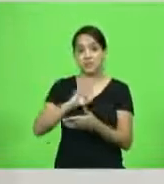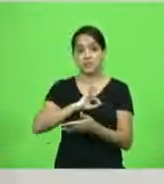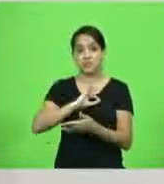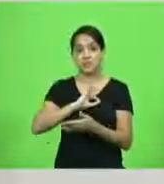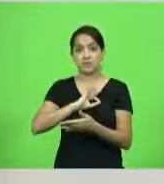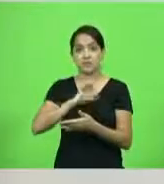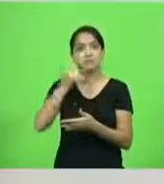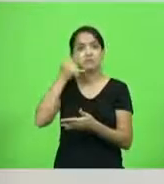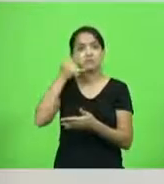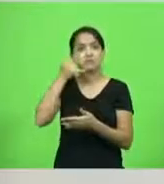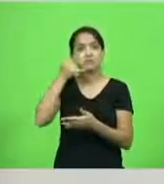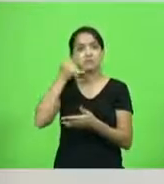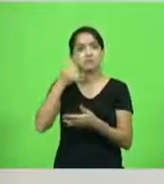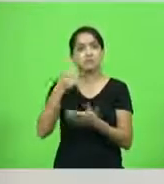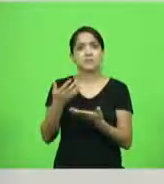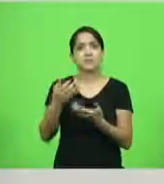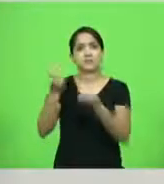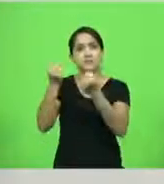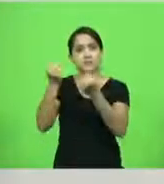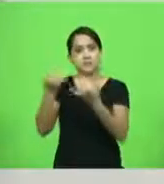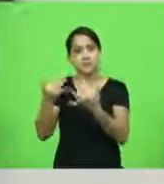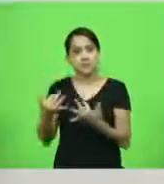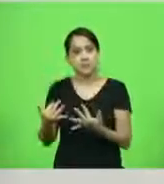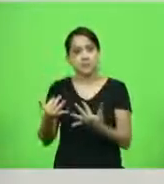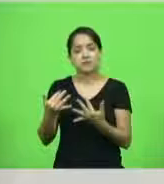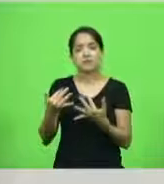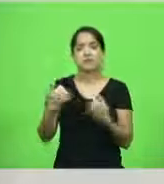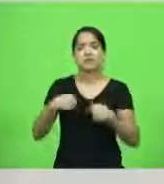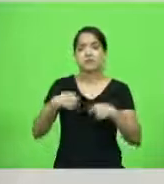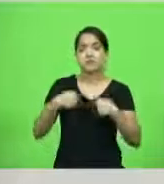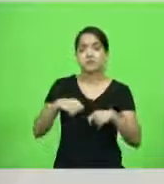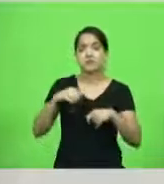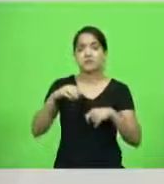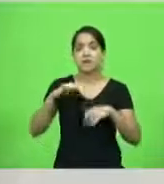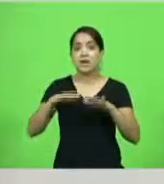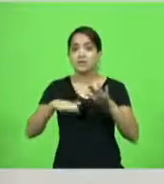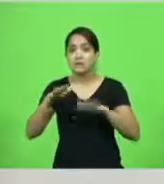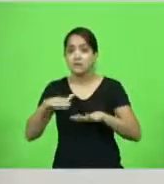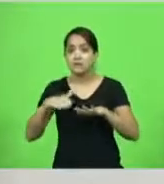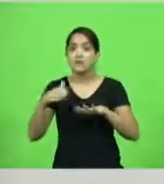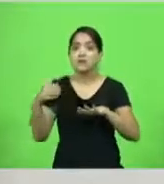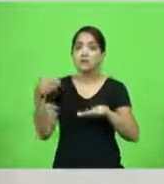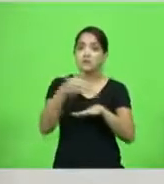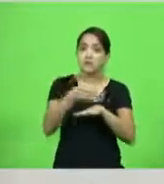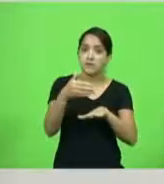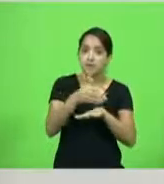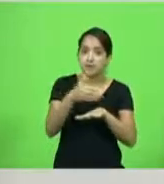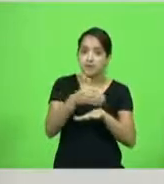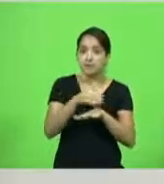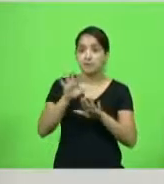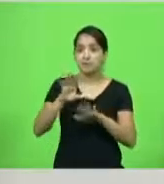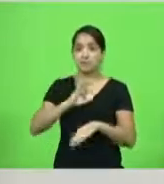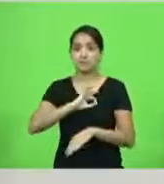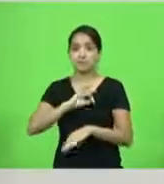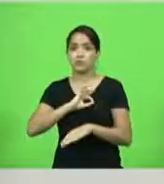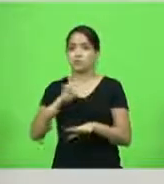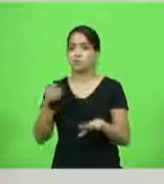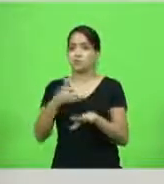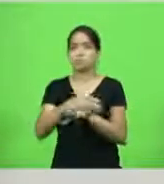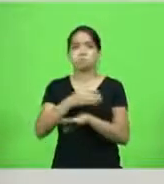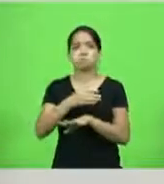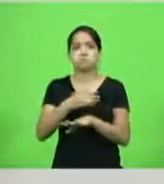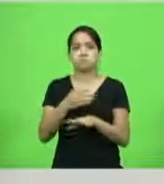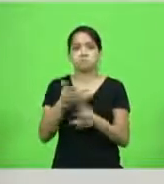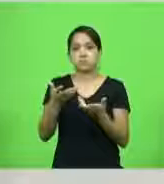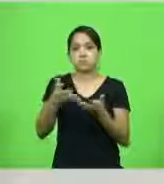Falei assim, pera, não entendi, explica direito. E ela explicou a história, tenho que ligar e tal, e eu de vez em quando venho aqui, e ela falou, a polícia não me deixa entrar? Eu falei,